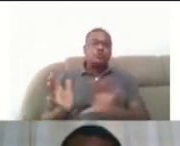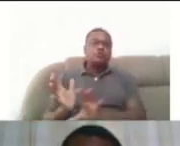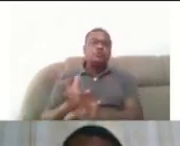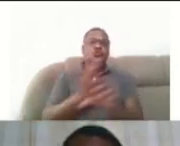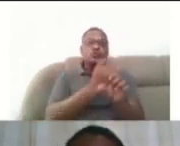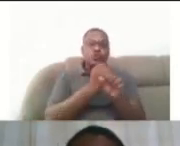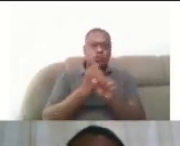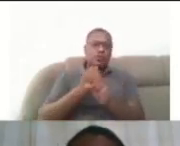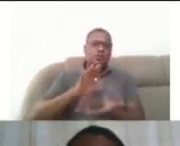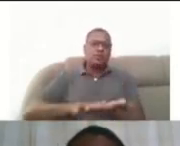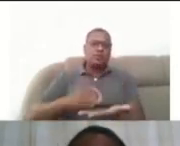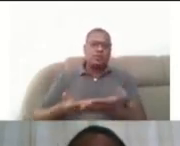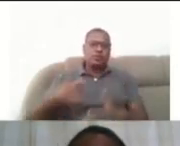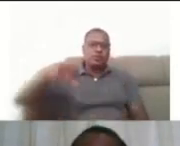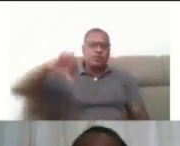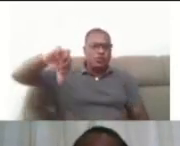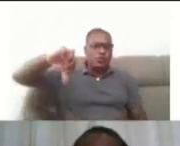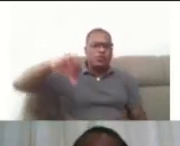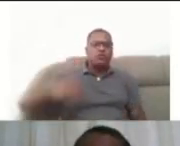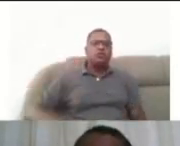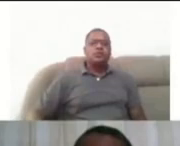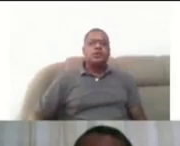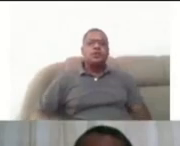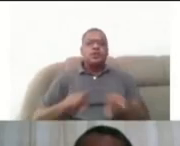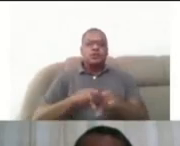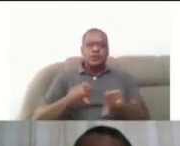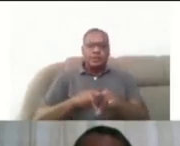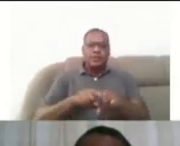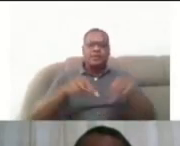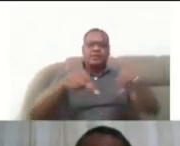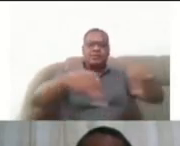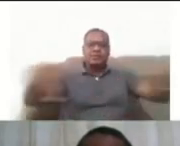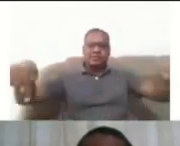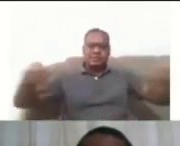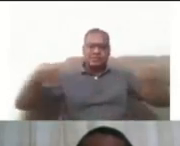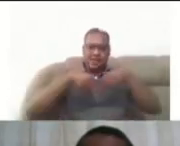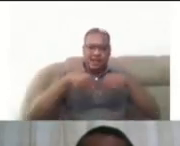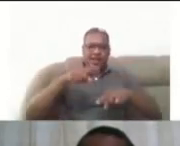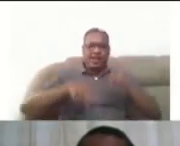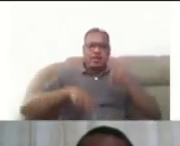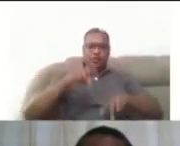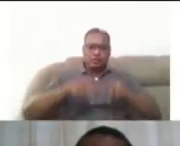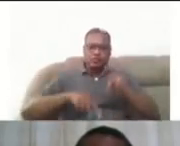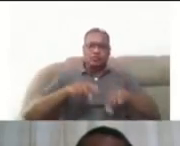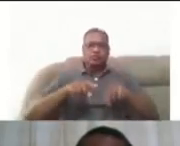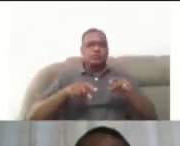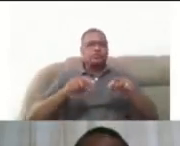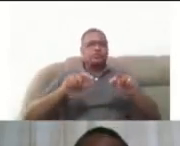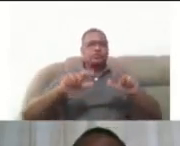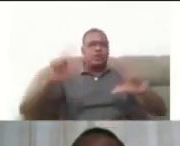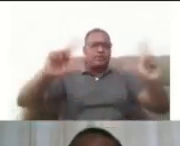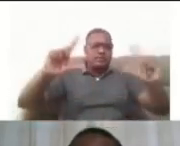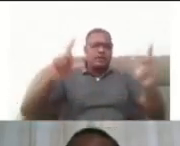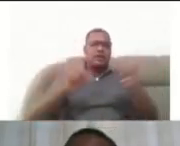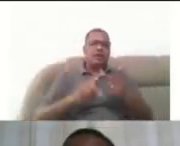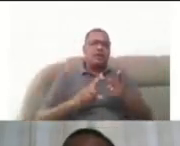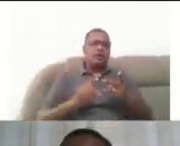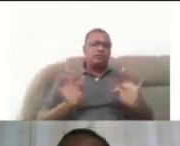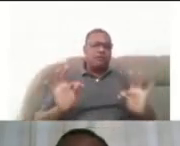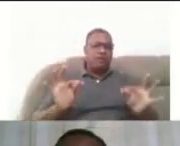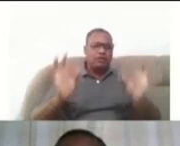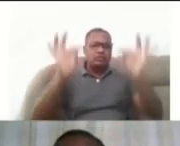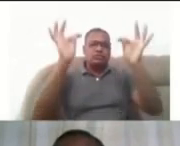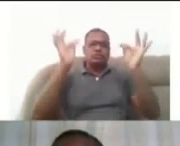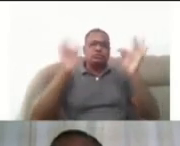libras, a sala de recursos multifuncionais com disponibilização de equipamentos de tecnologia assistiva